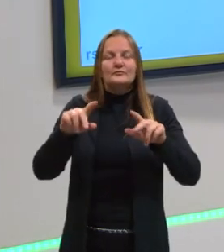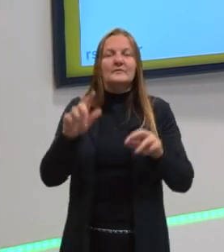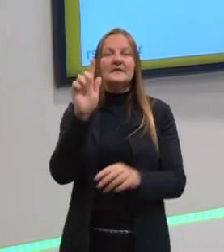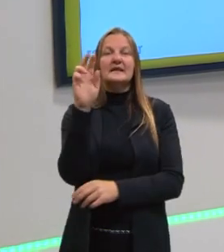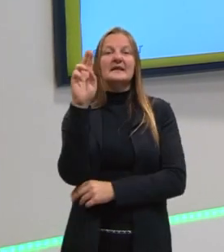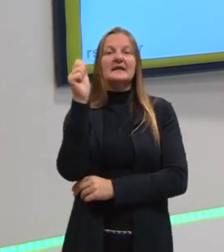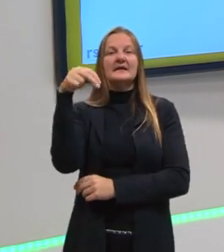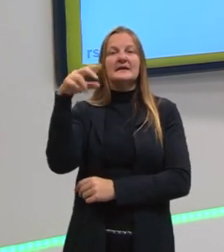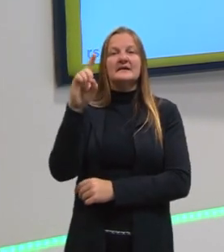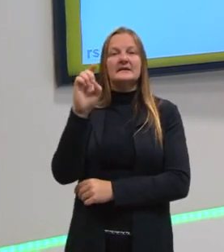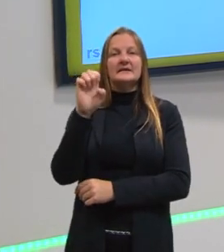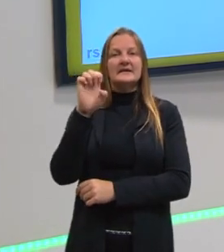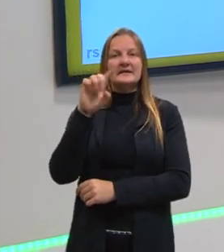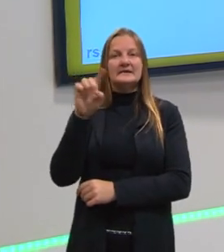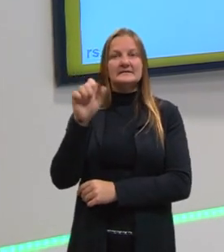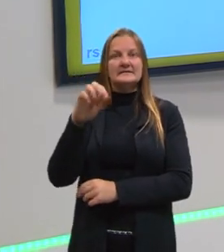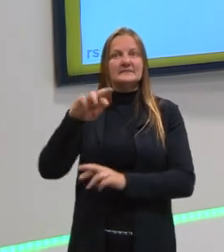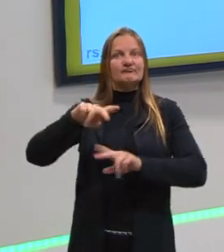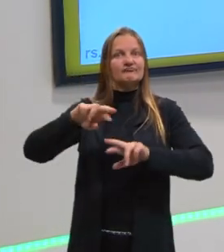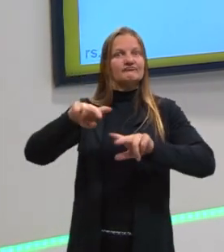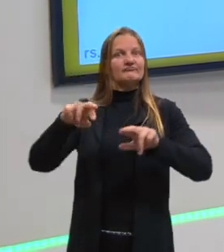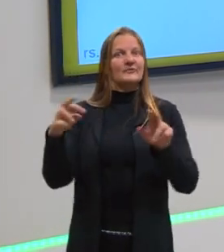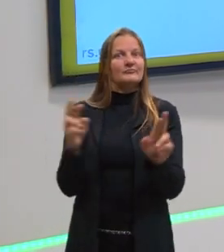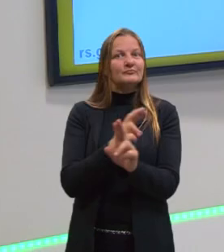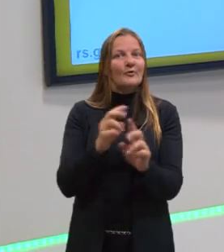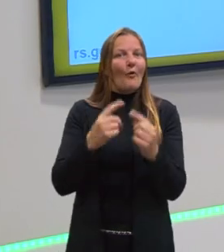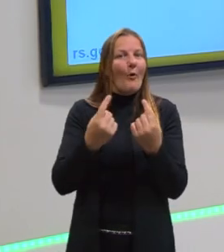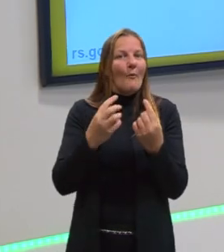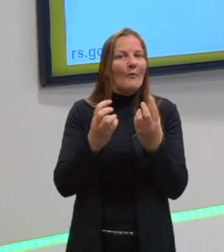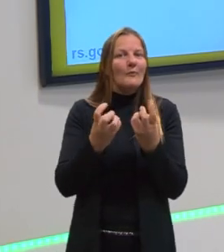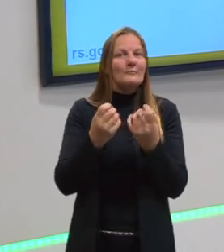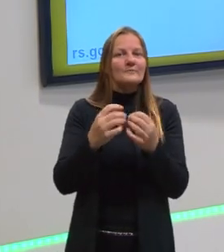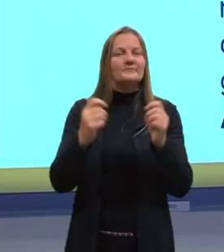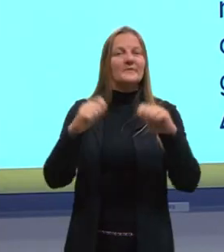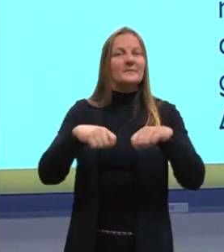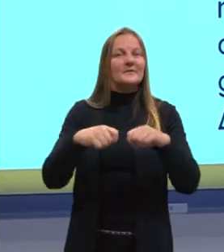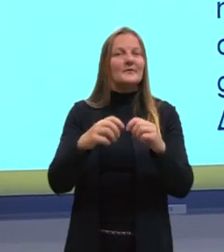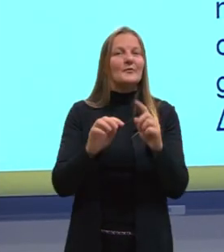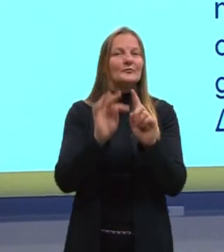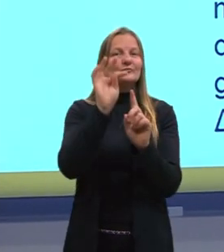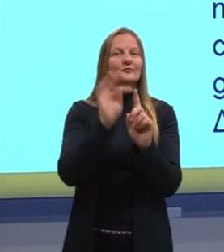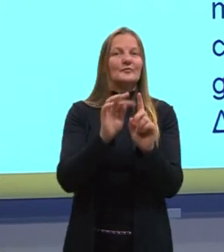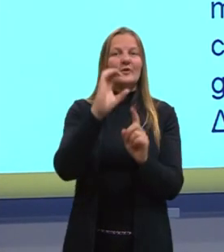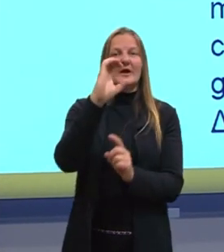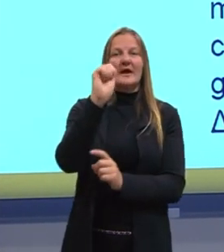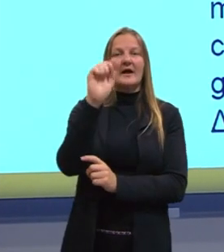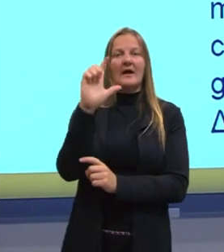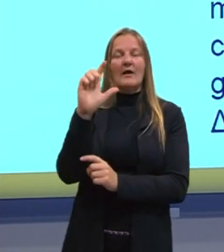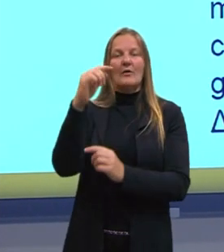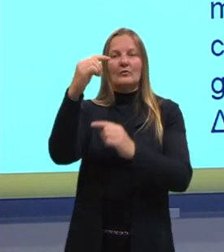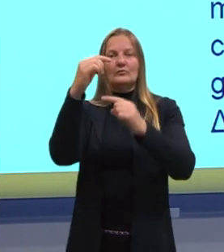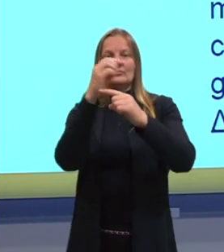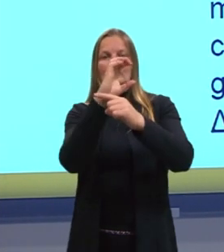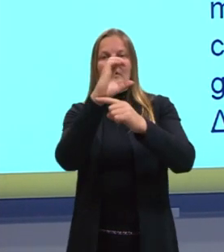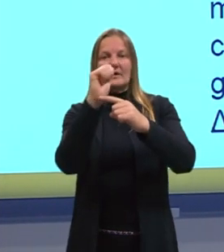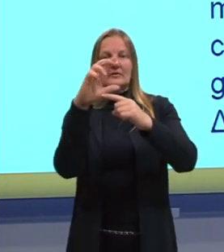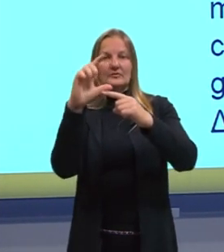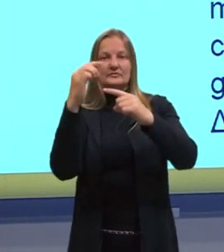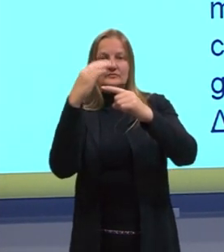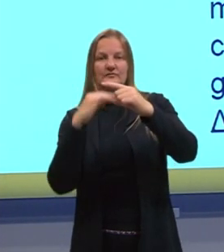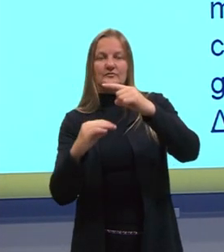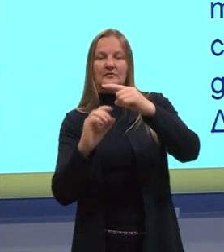envolvidas. Então, elas começam a ficar, por exemplo, aqui, capacidade térmica, caloria dividido por graus Celsius, tá?